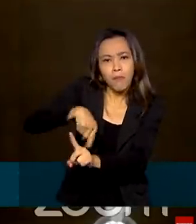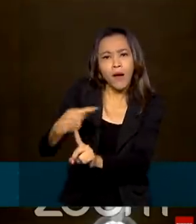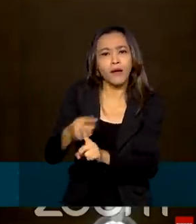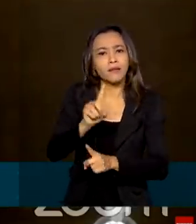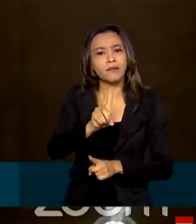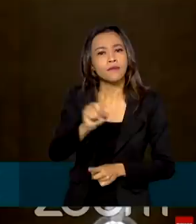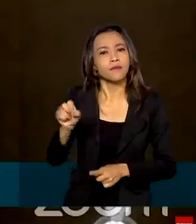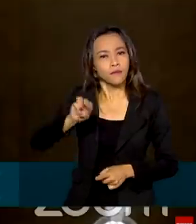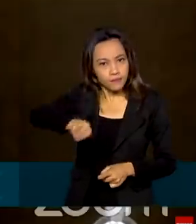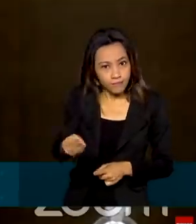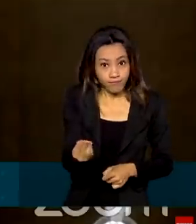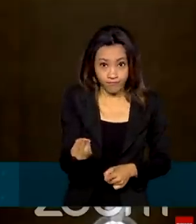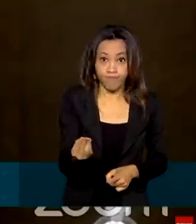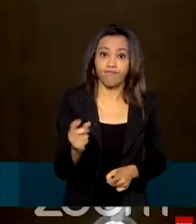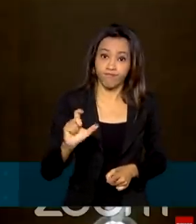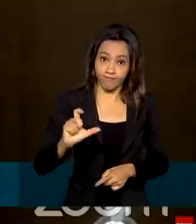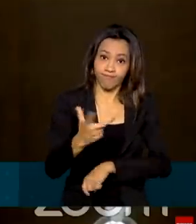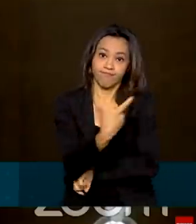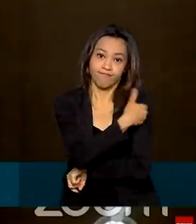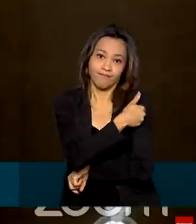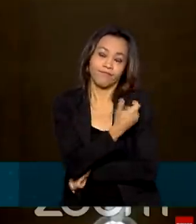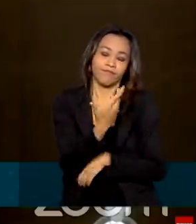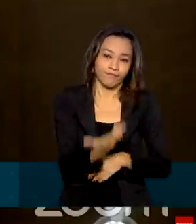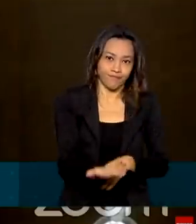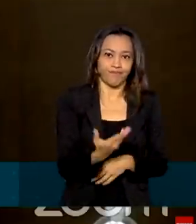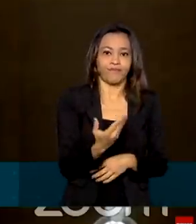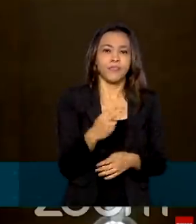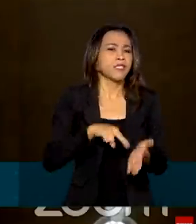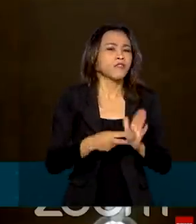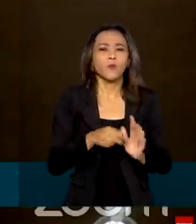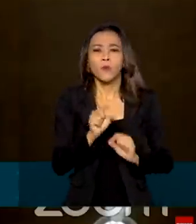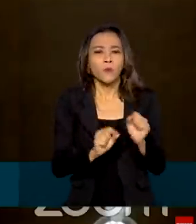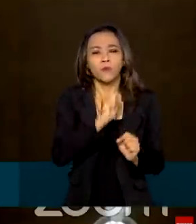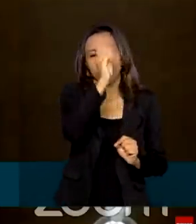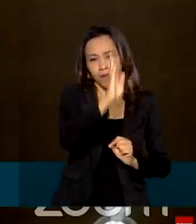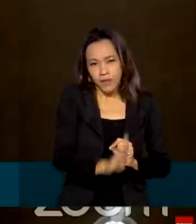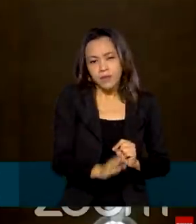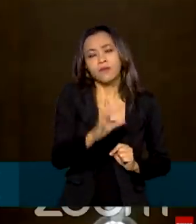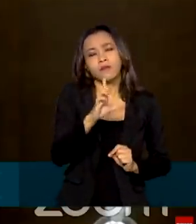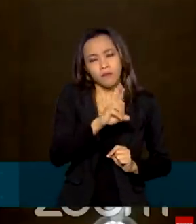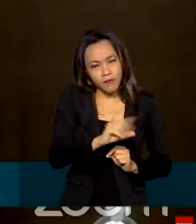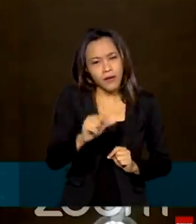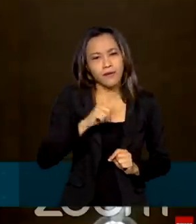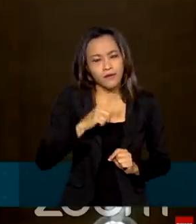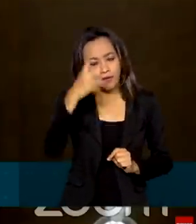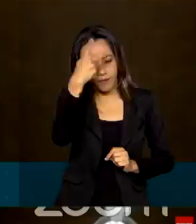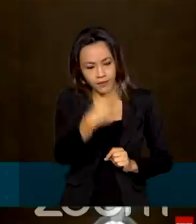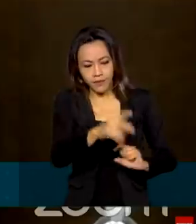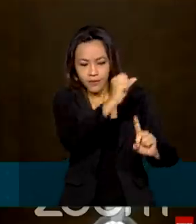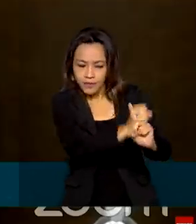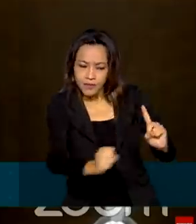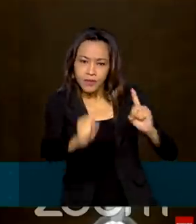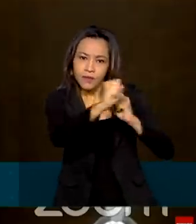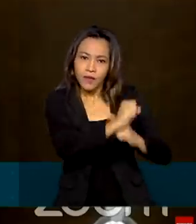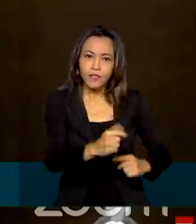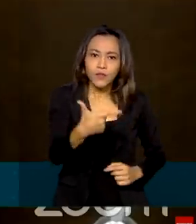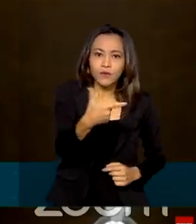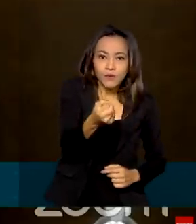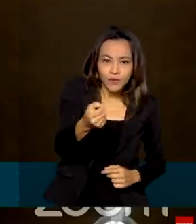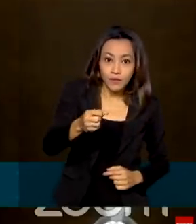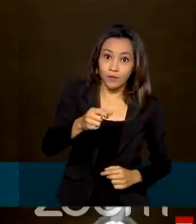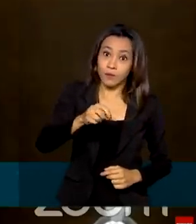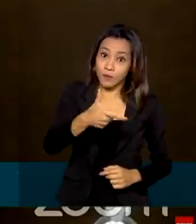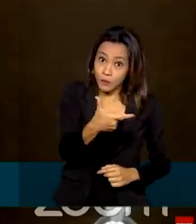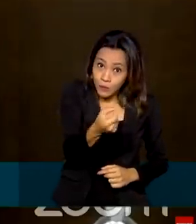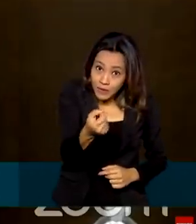100 milhões, ou seja, o Brasil terá à disposição da sua sociedade 200 milhões de